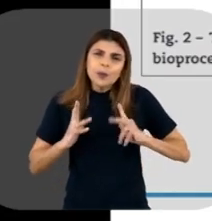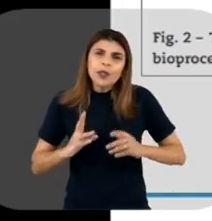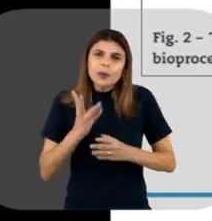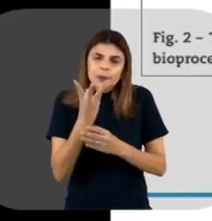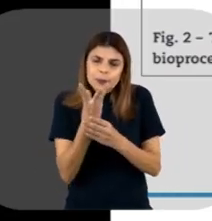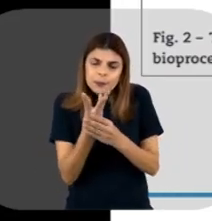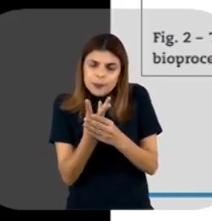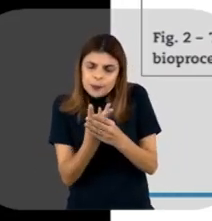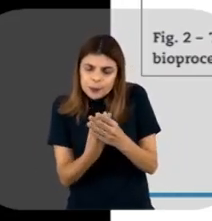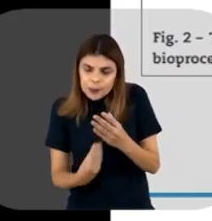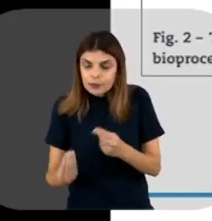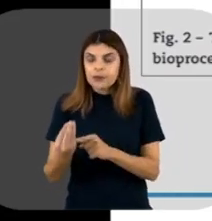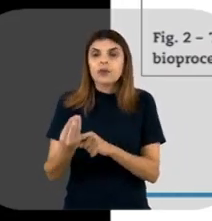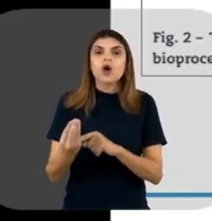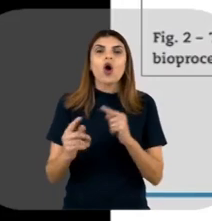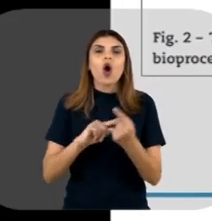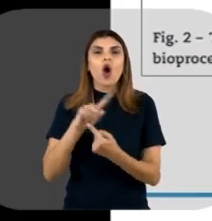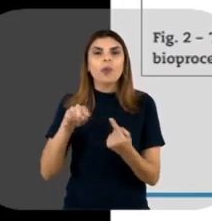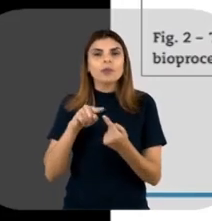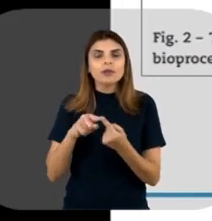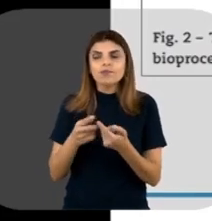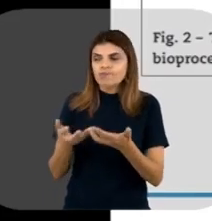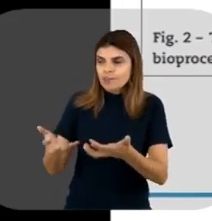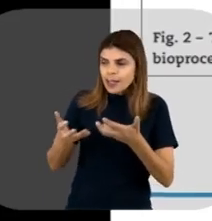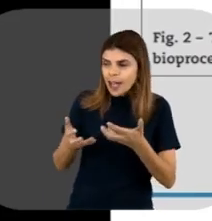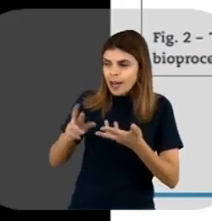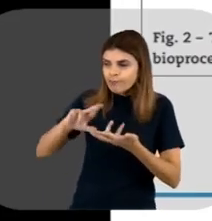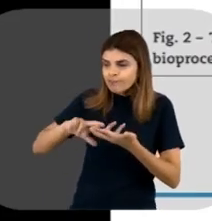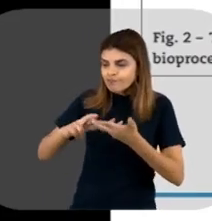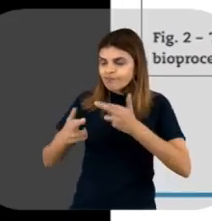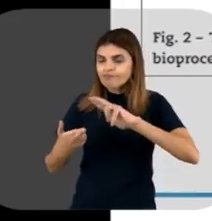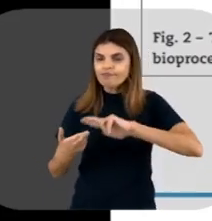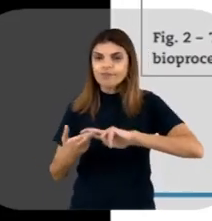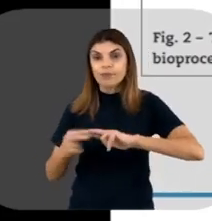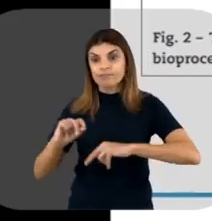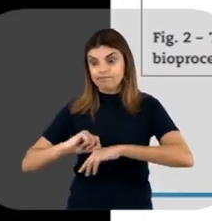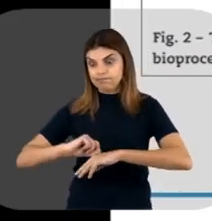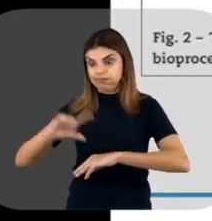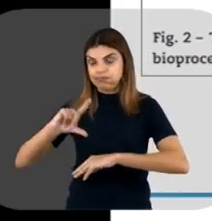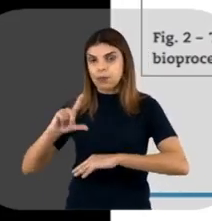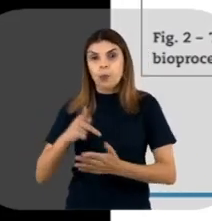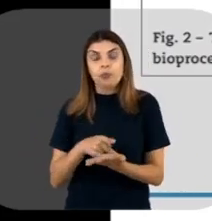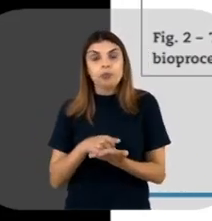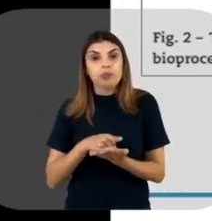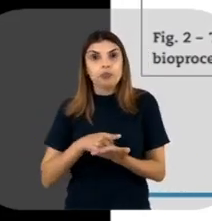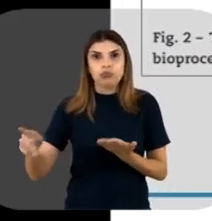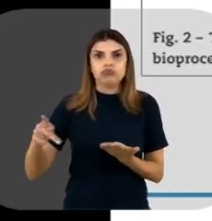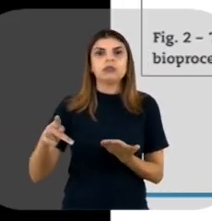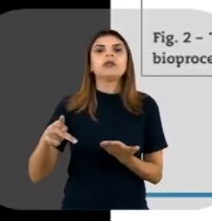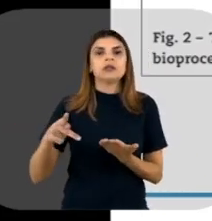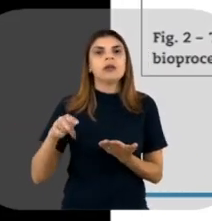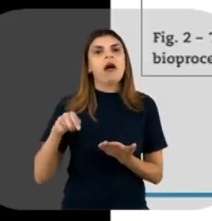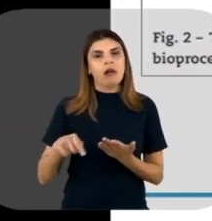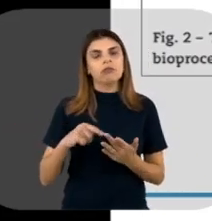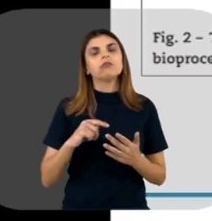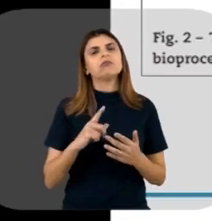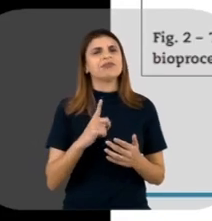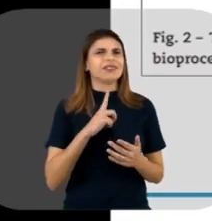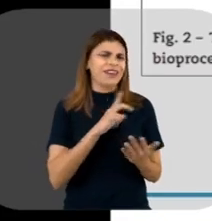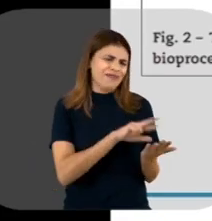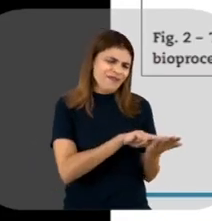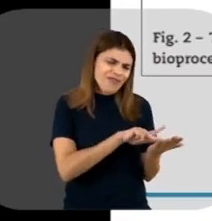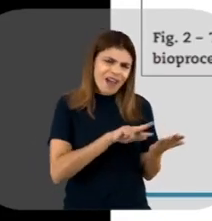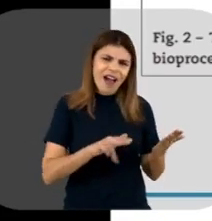com o objetivo final de ter a proteína recombinante em um alto grau de pureza, né? Então, essa etapa